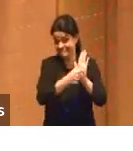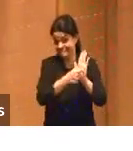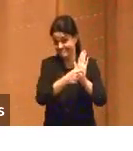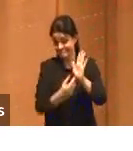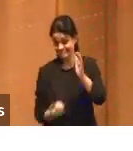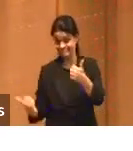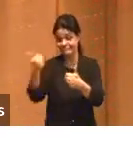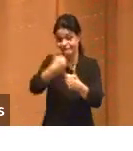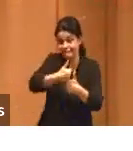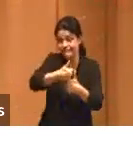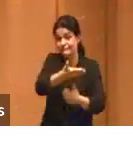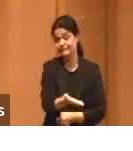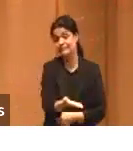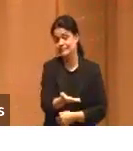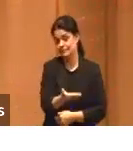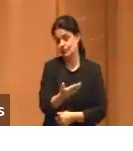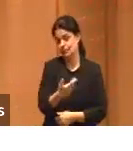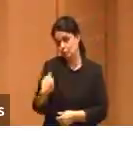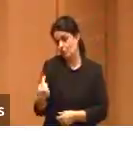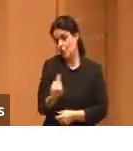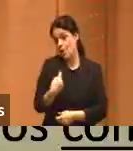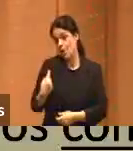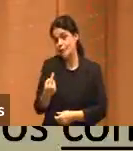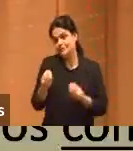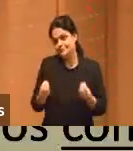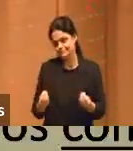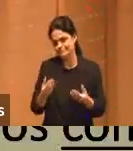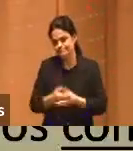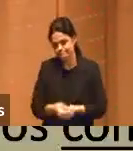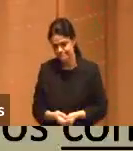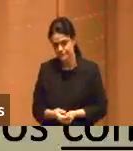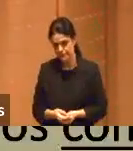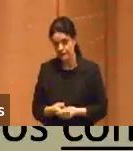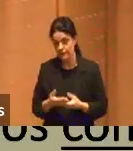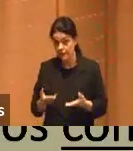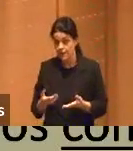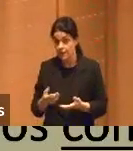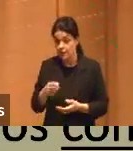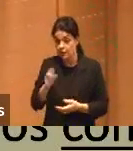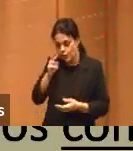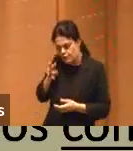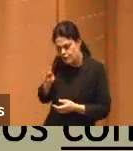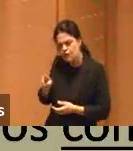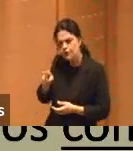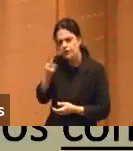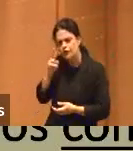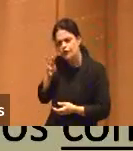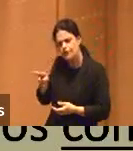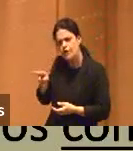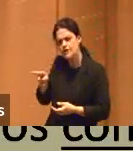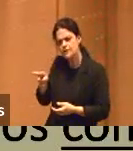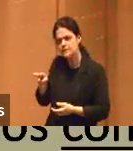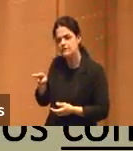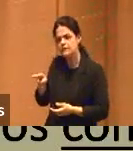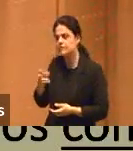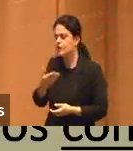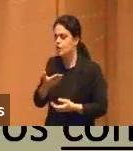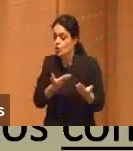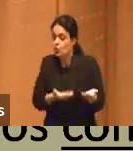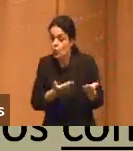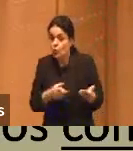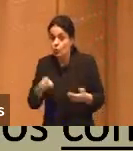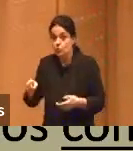que é uma maneira possível da gente entender essa figura. Se você olha para esse garoto trabalhando com chat GPT,